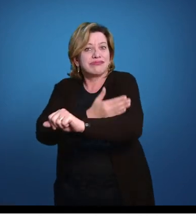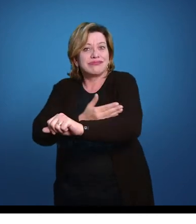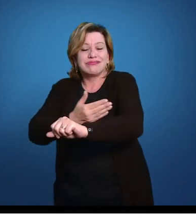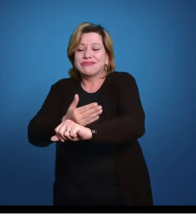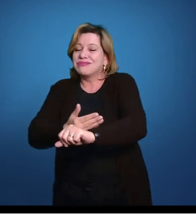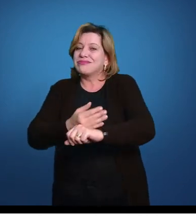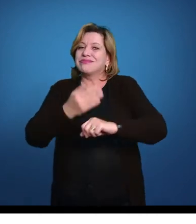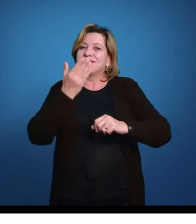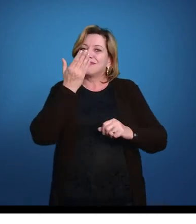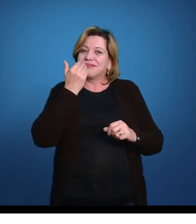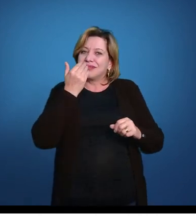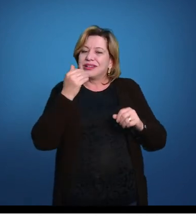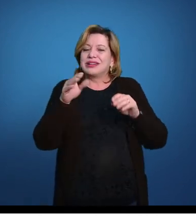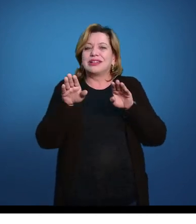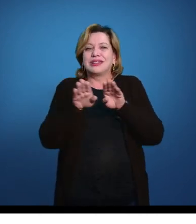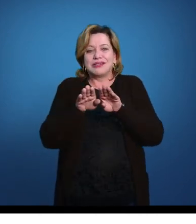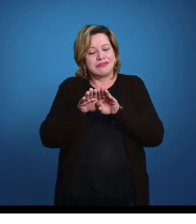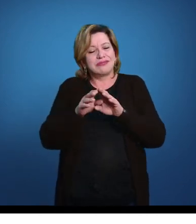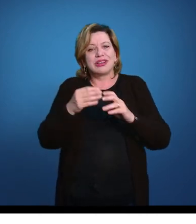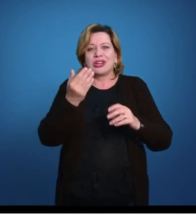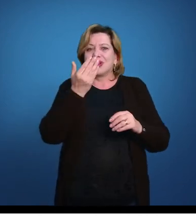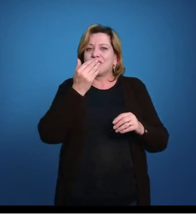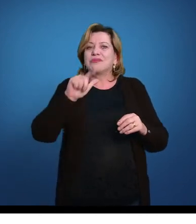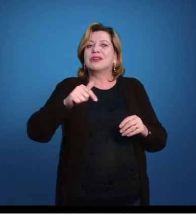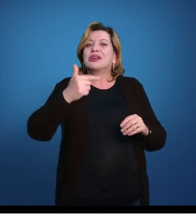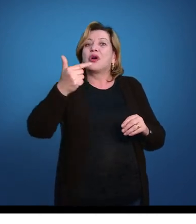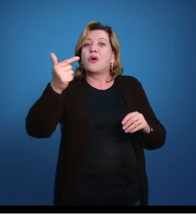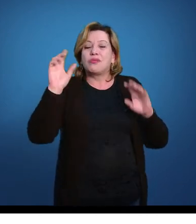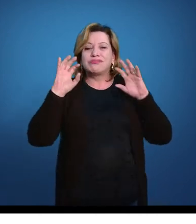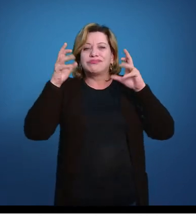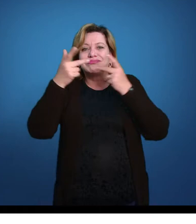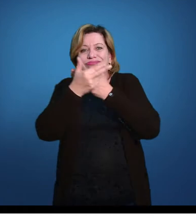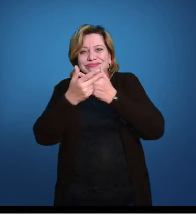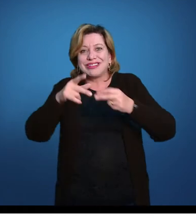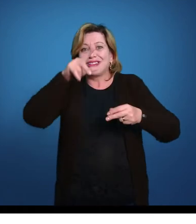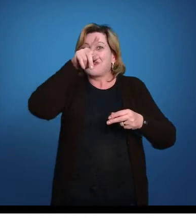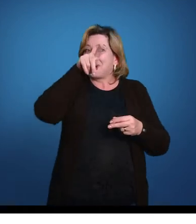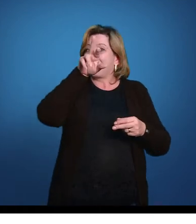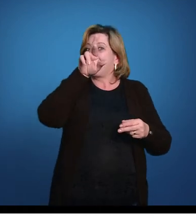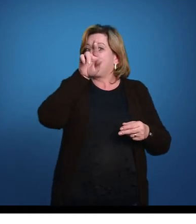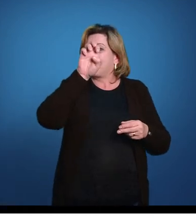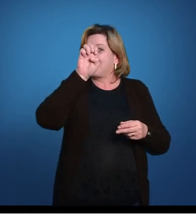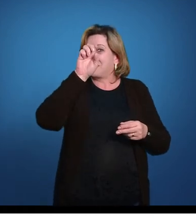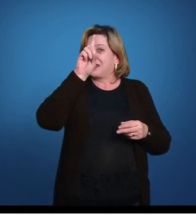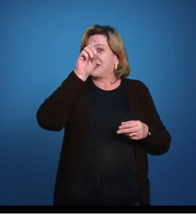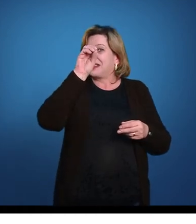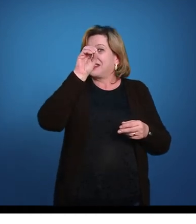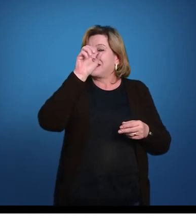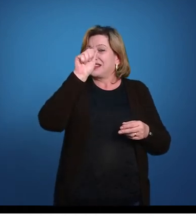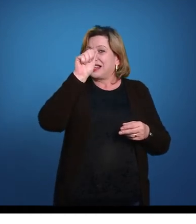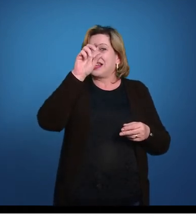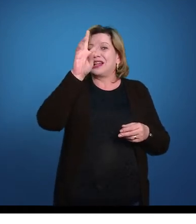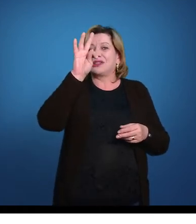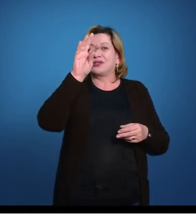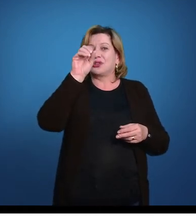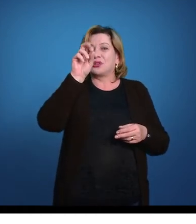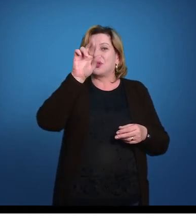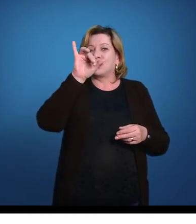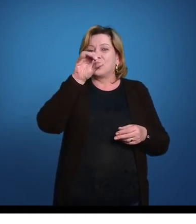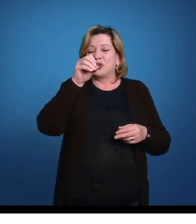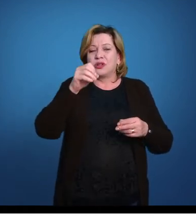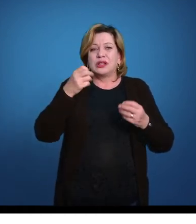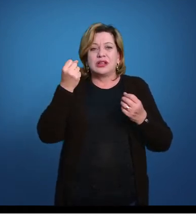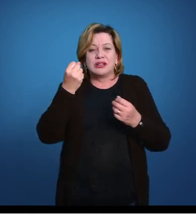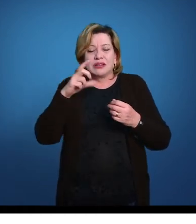hábito predatório, né? O hábito de comer outros animais ali. Essa mandíbula não teria